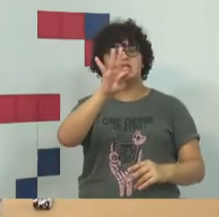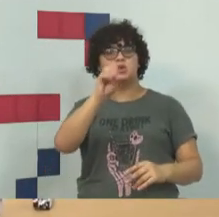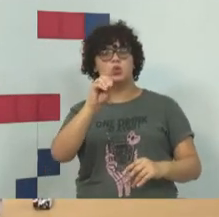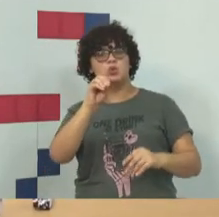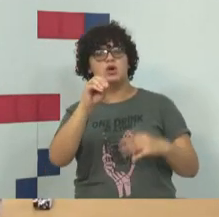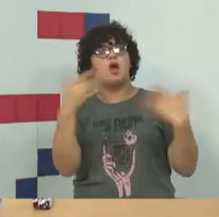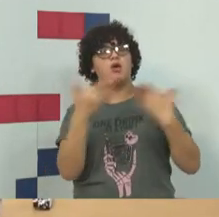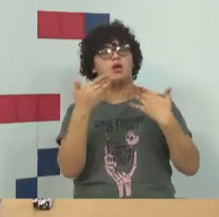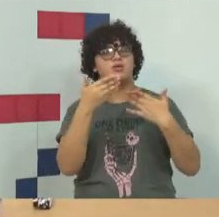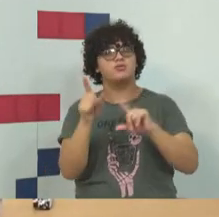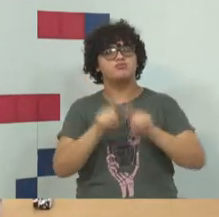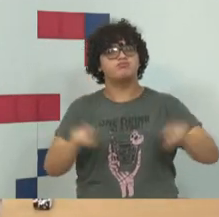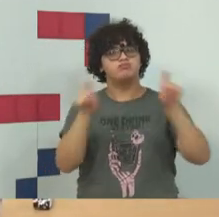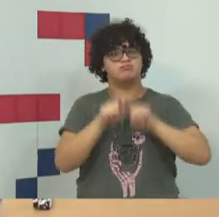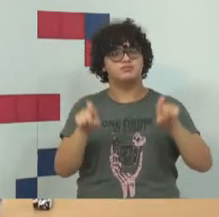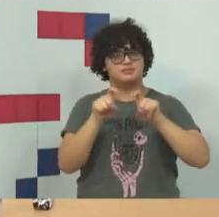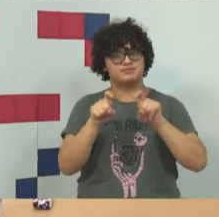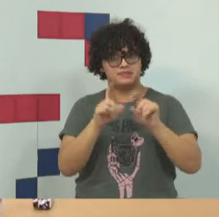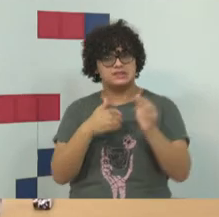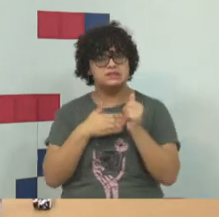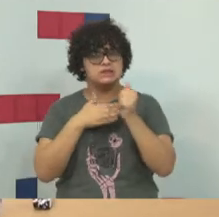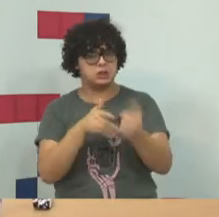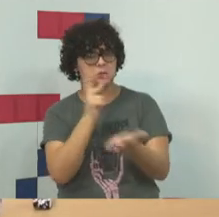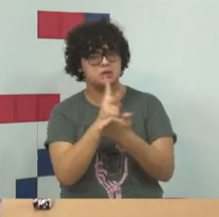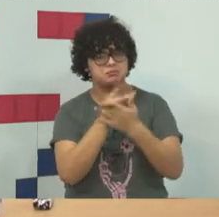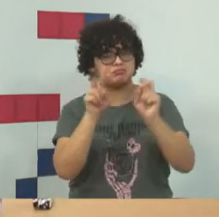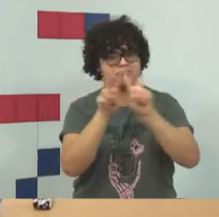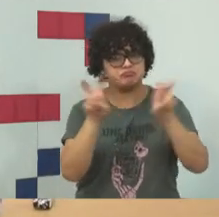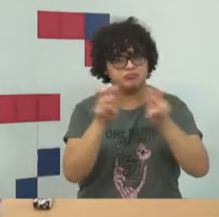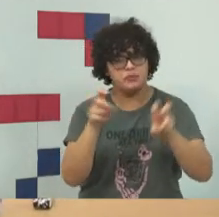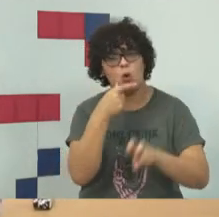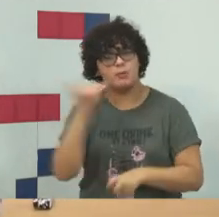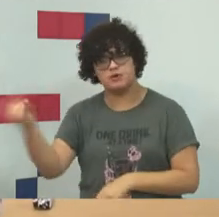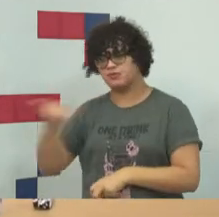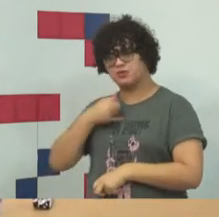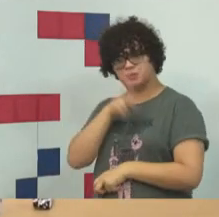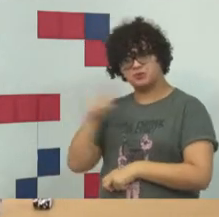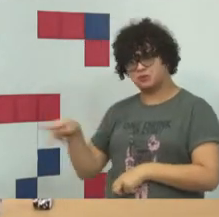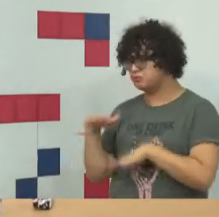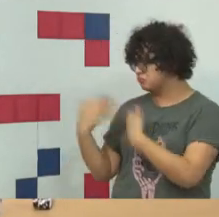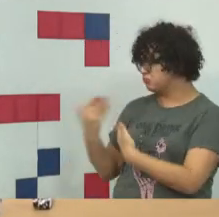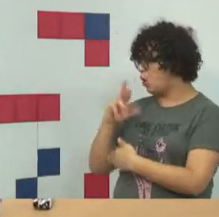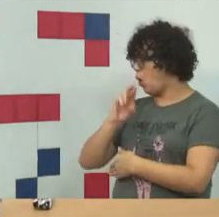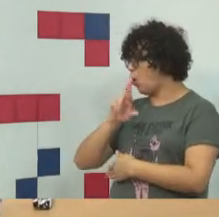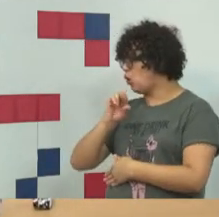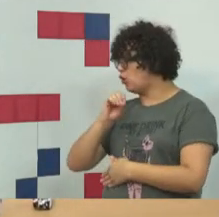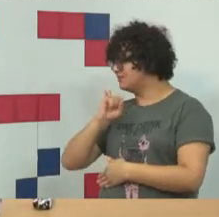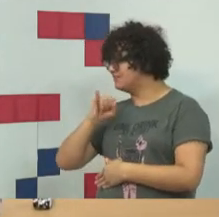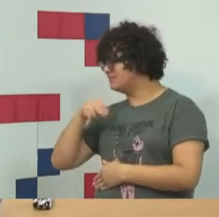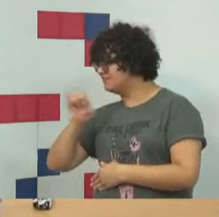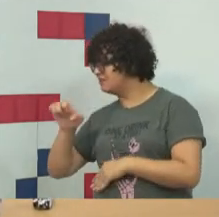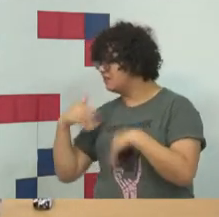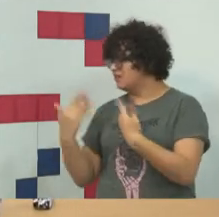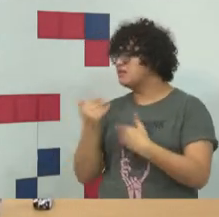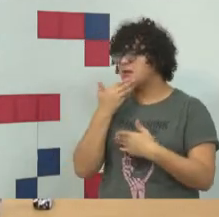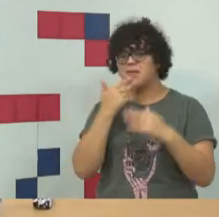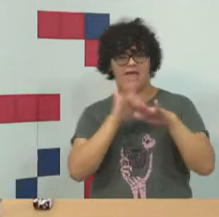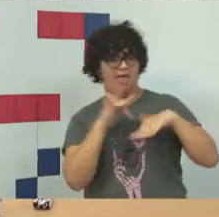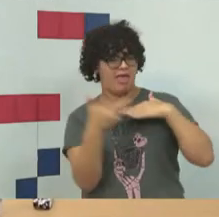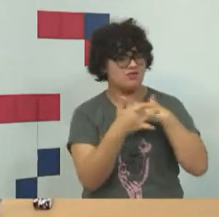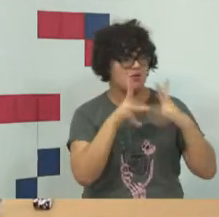delitos informáticos. Mas seguindo nesse sentido, e aí o doutor Rossini falou aí sobre a ideia da rede autossustentável, a